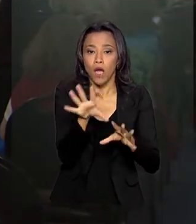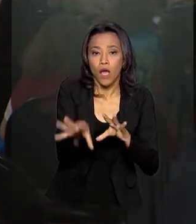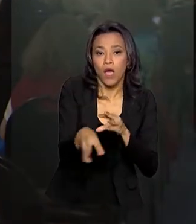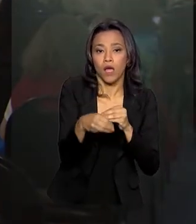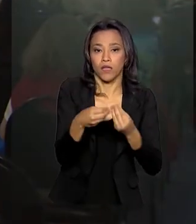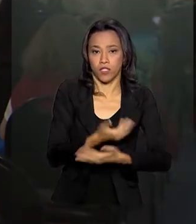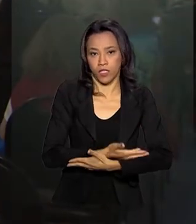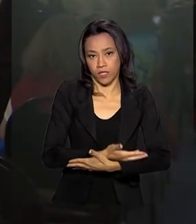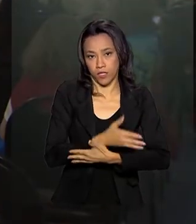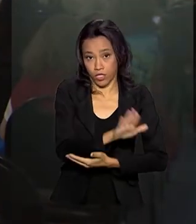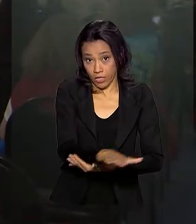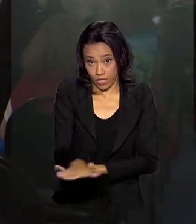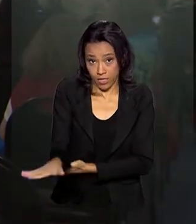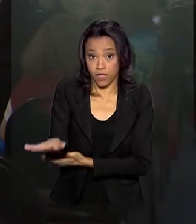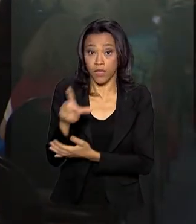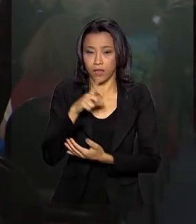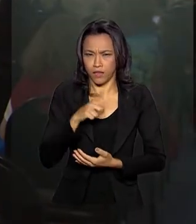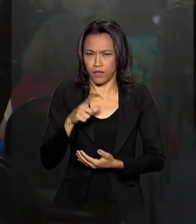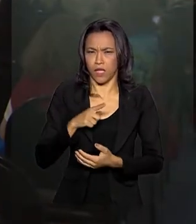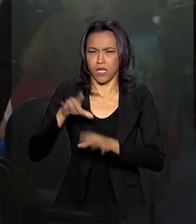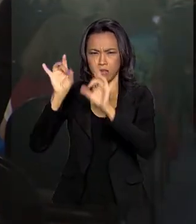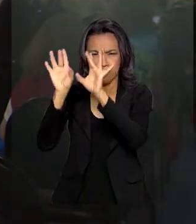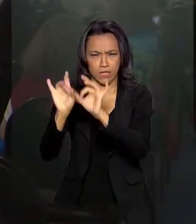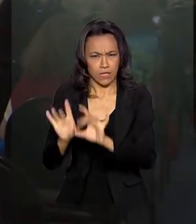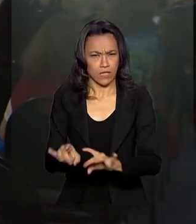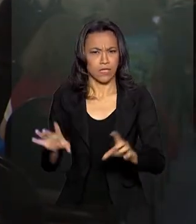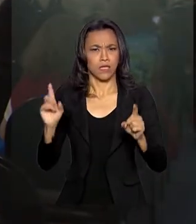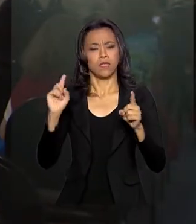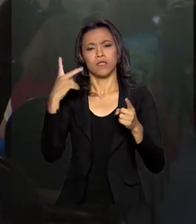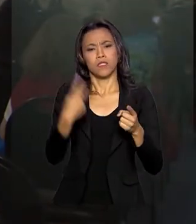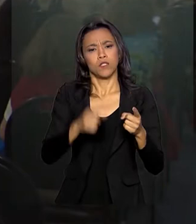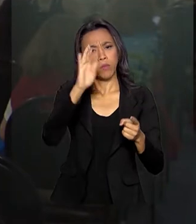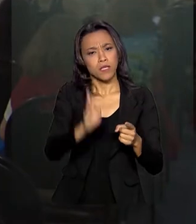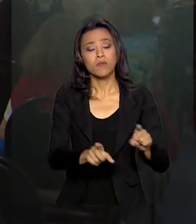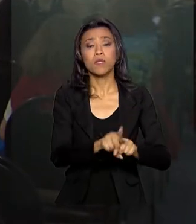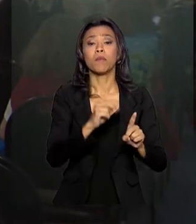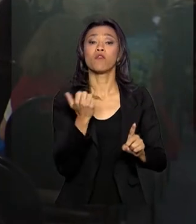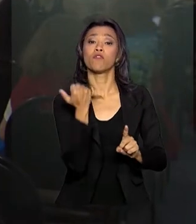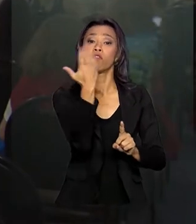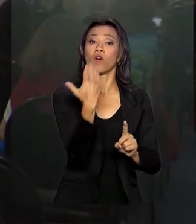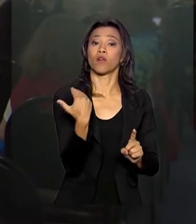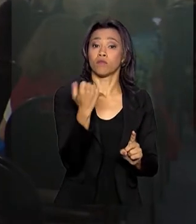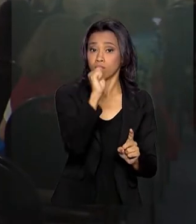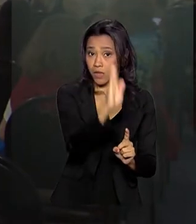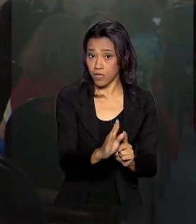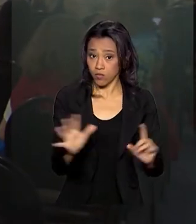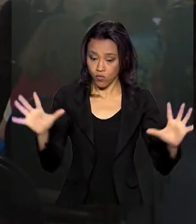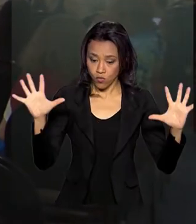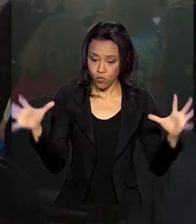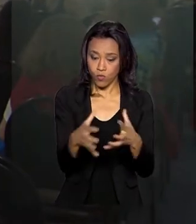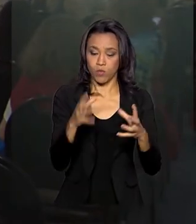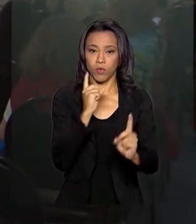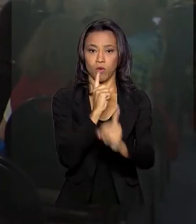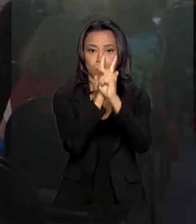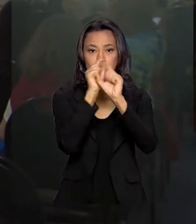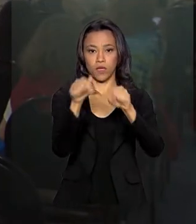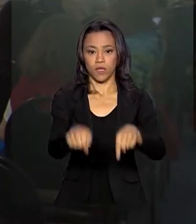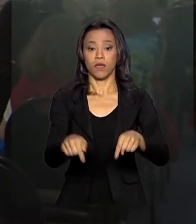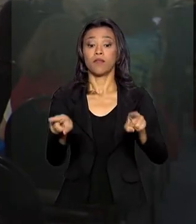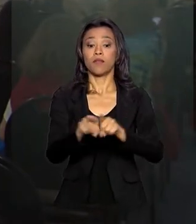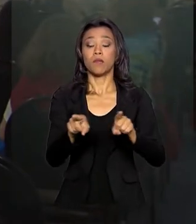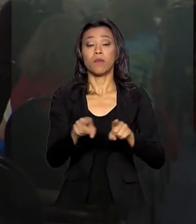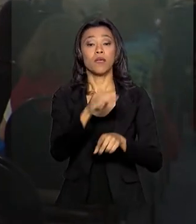evento reúne especialistas brasileiros e especialistas estrangeiros. O ministro Luiz Henrique Mandetta também faz o